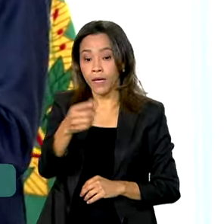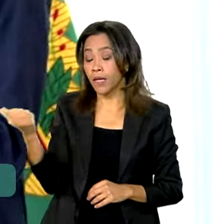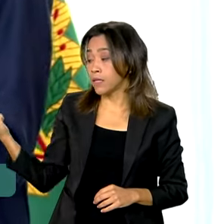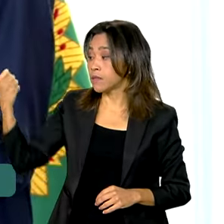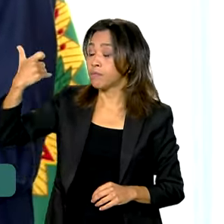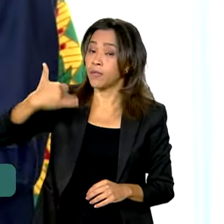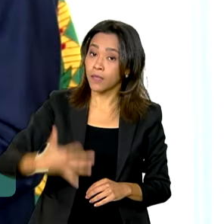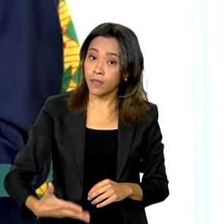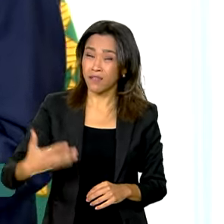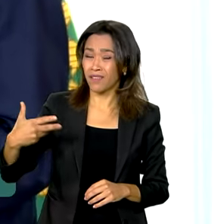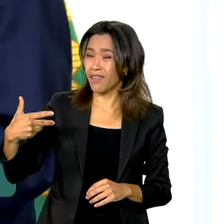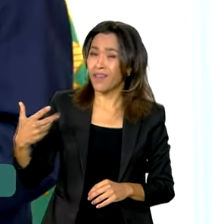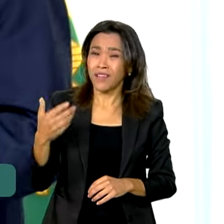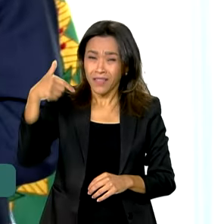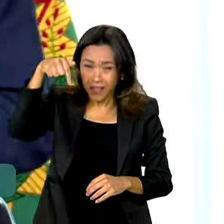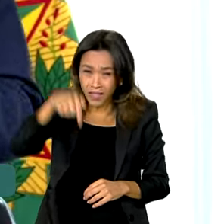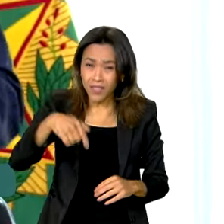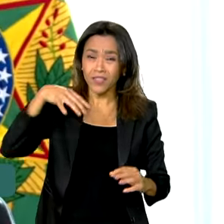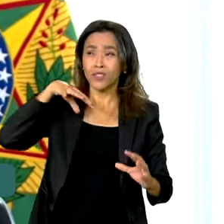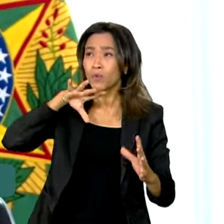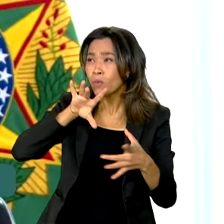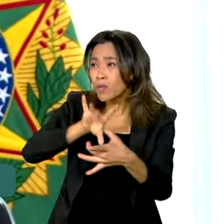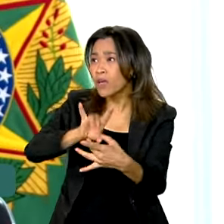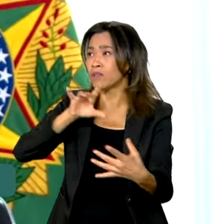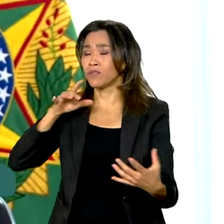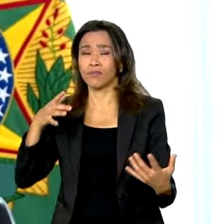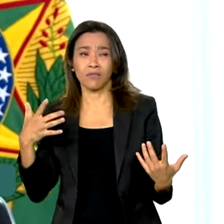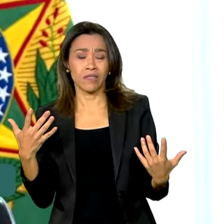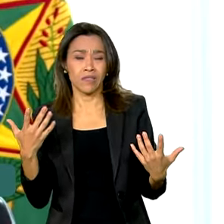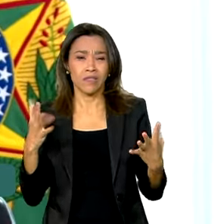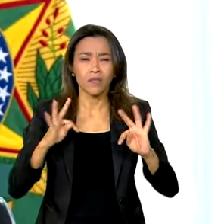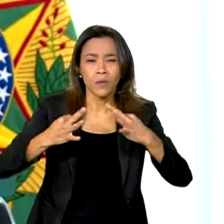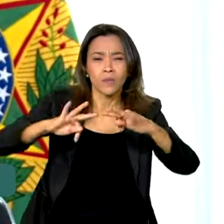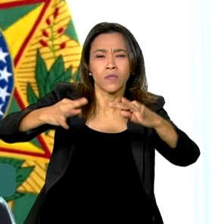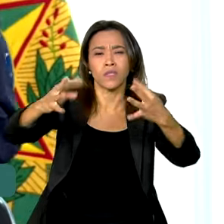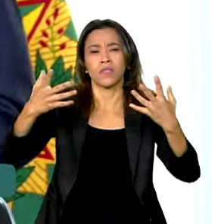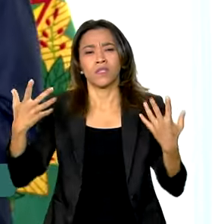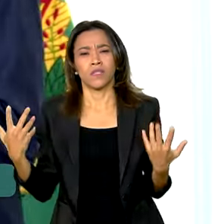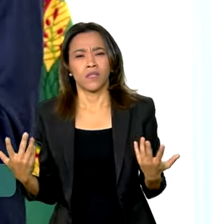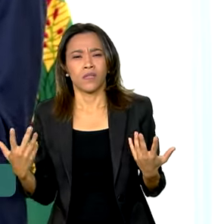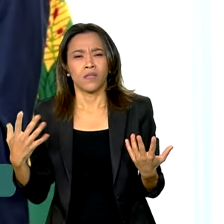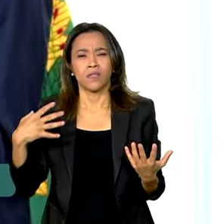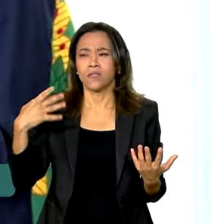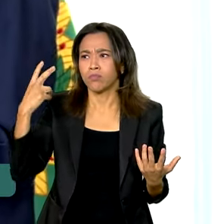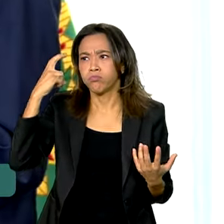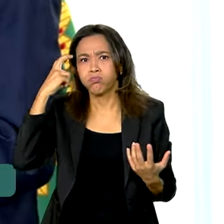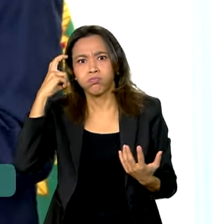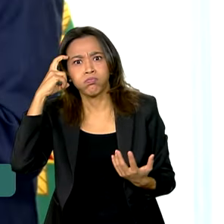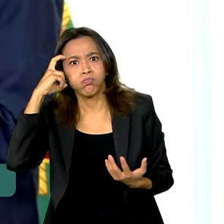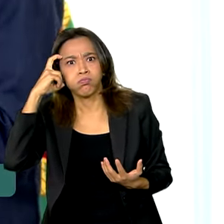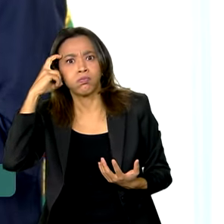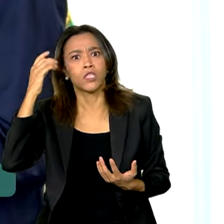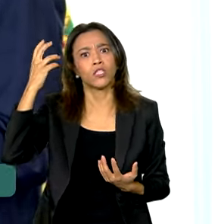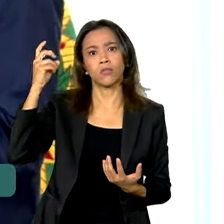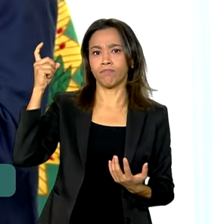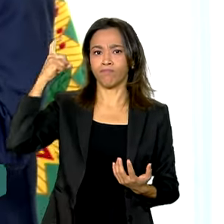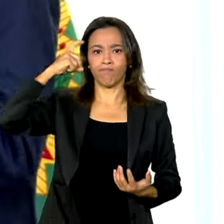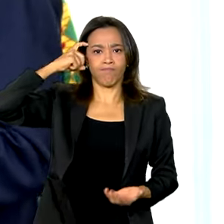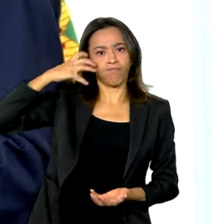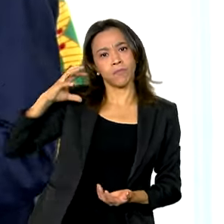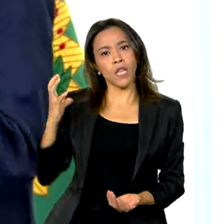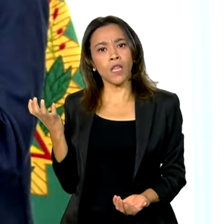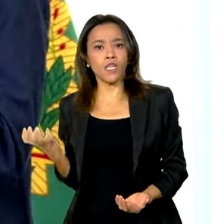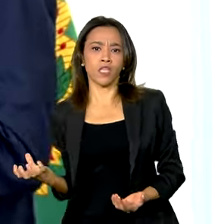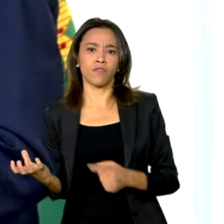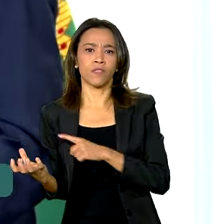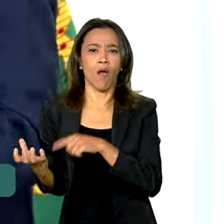mundo competitivo, nesse mundo digitalizado, nesse mundo de inteligência artificial, não há